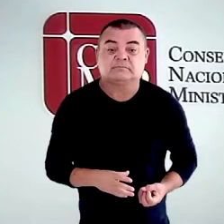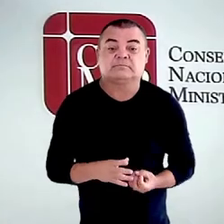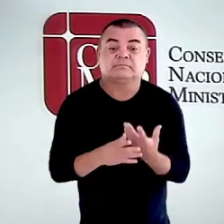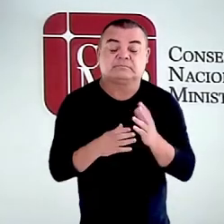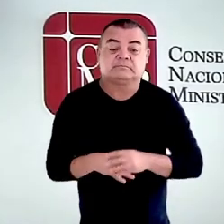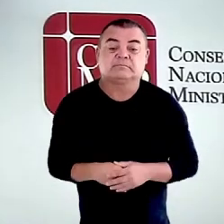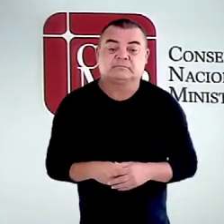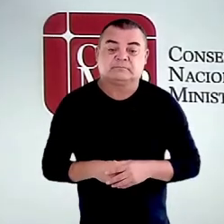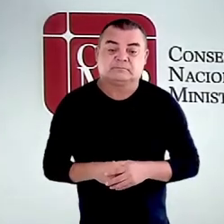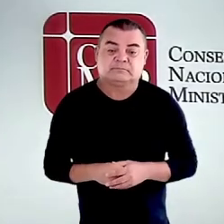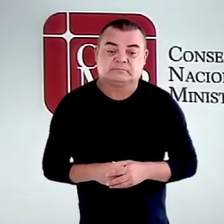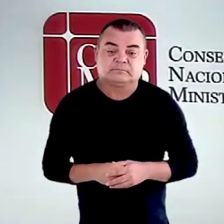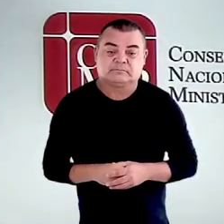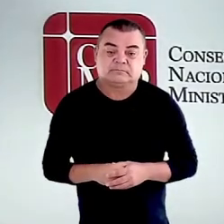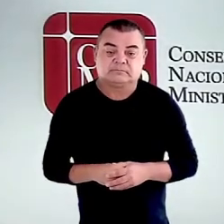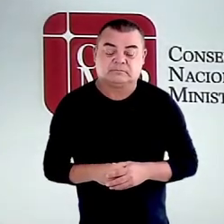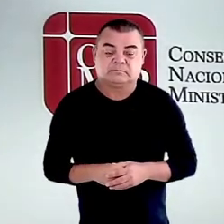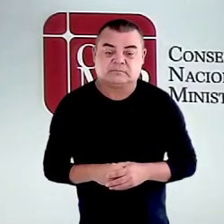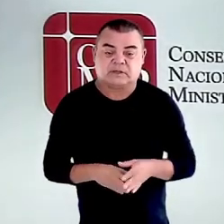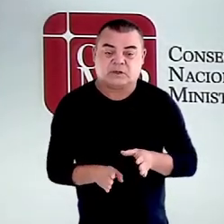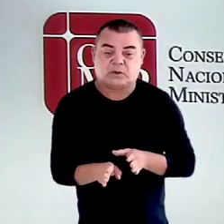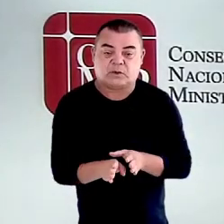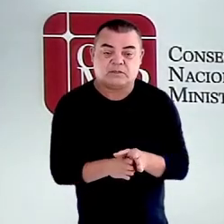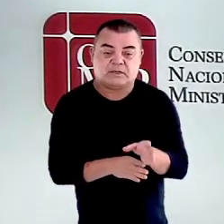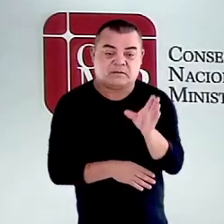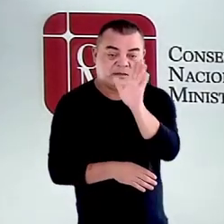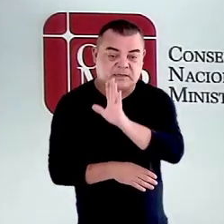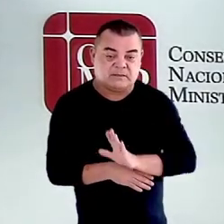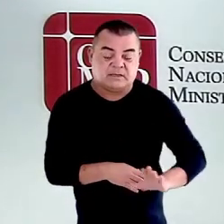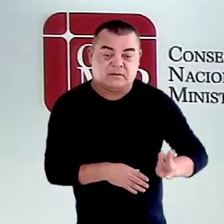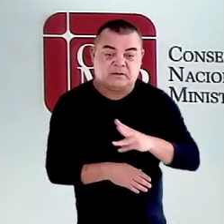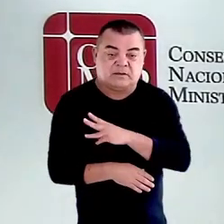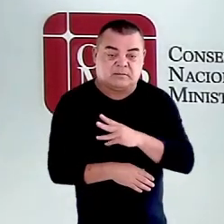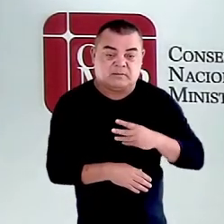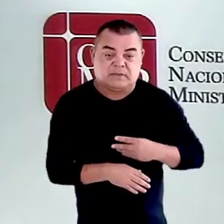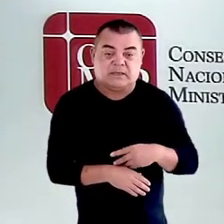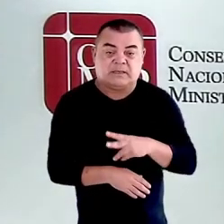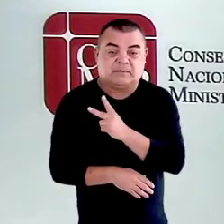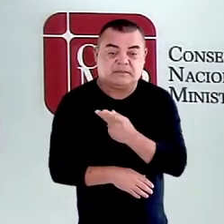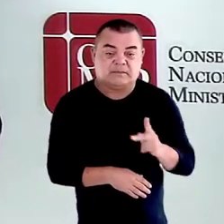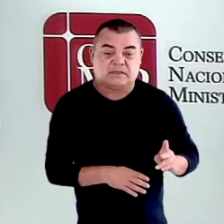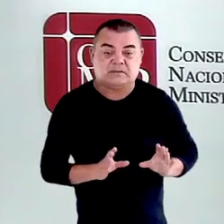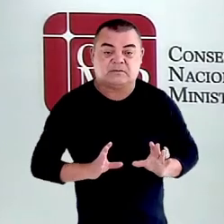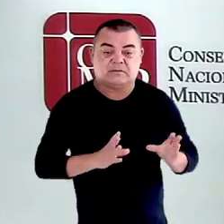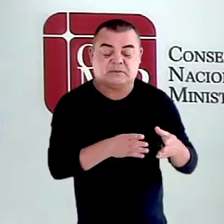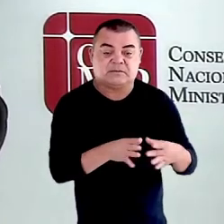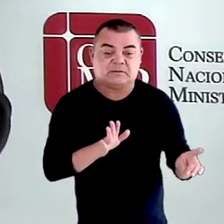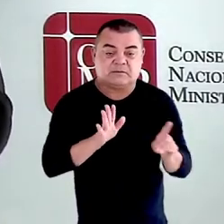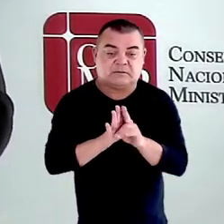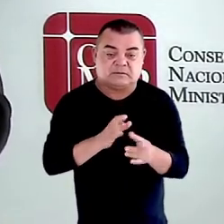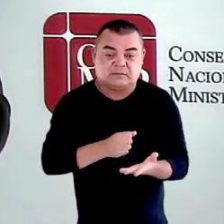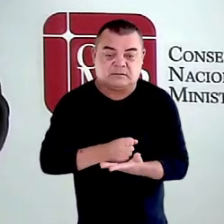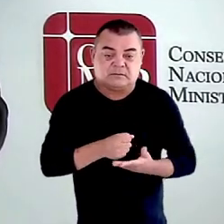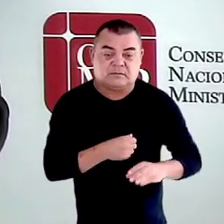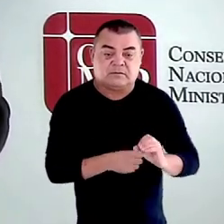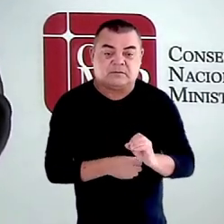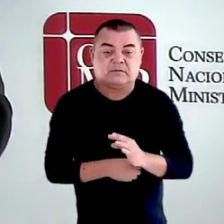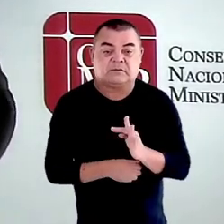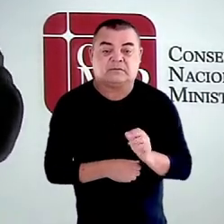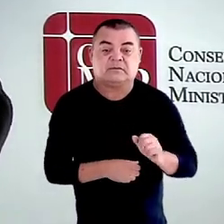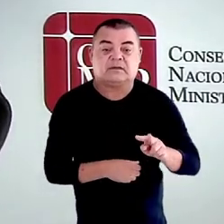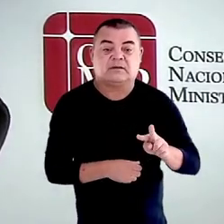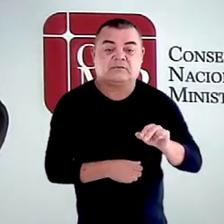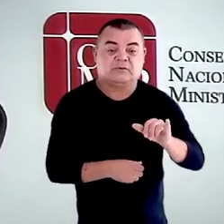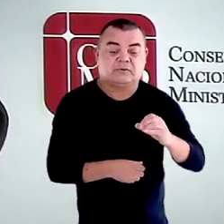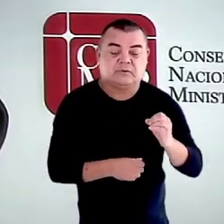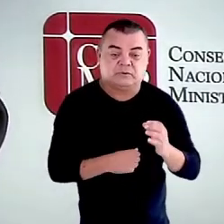excelências, o Conselheiro Nacional do Ministério Público e Presidente da Comissão dos Direitos Fundamentais, Otávio Luiz Rodrigo